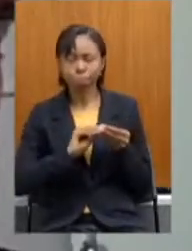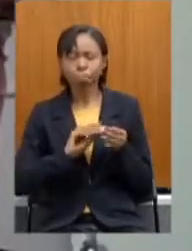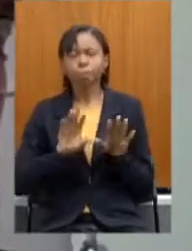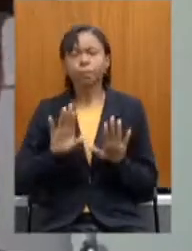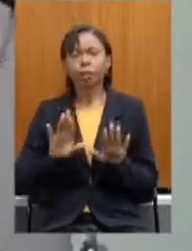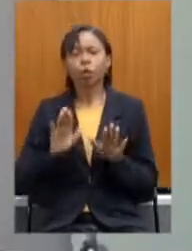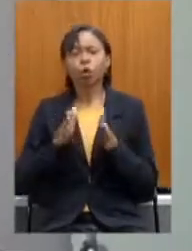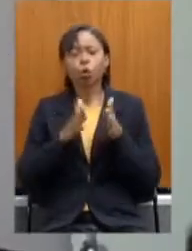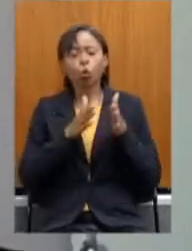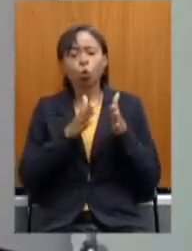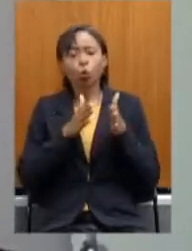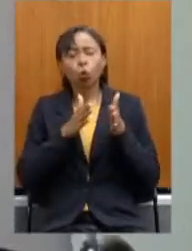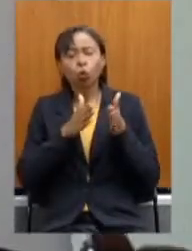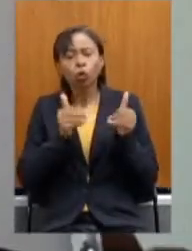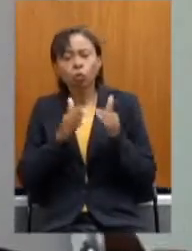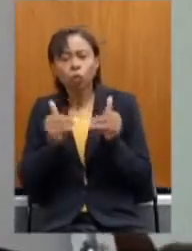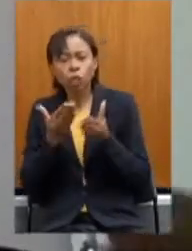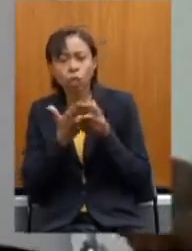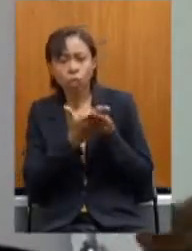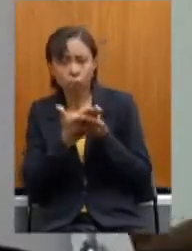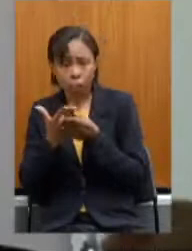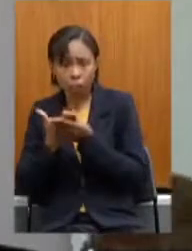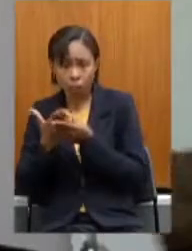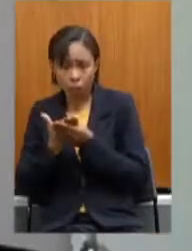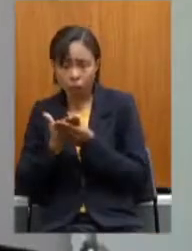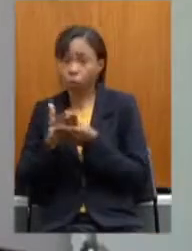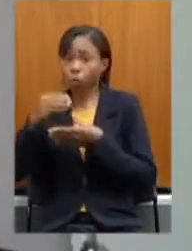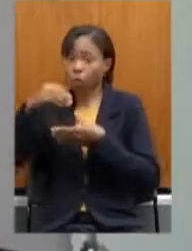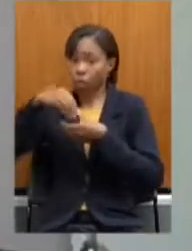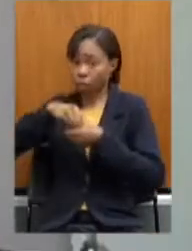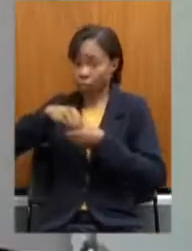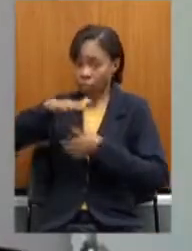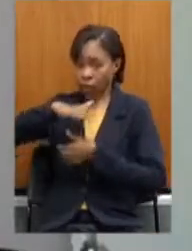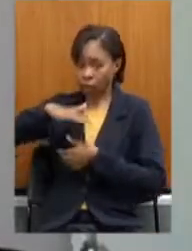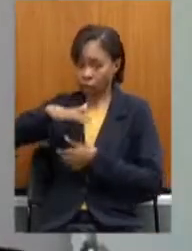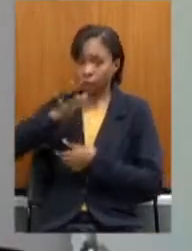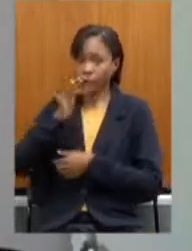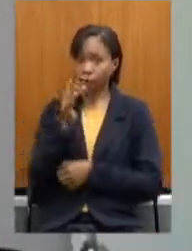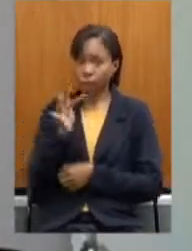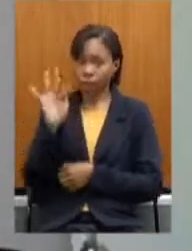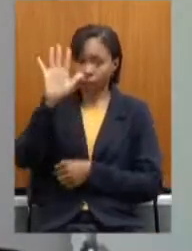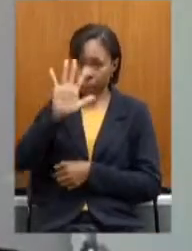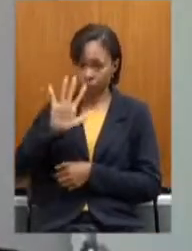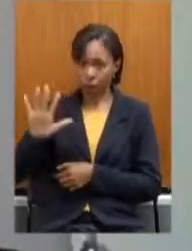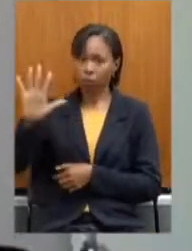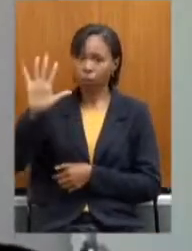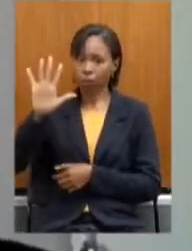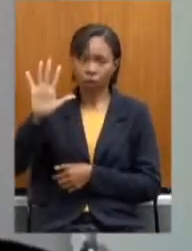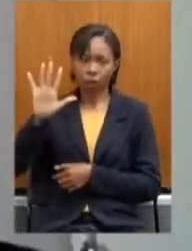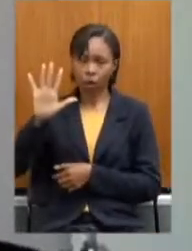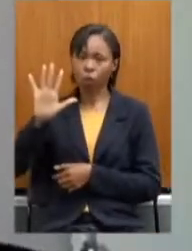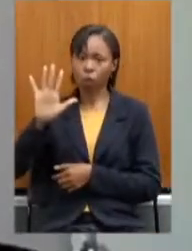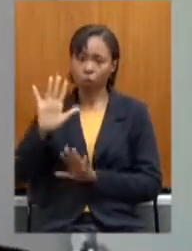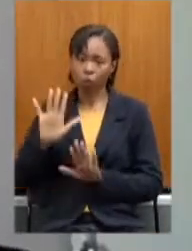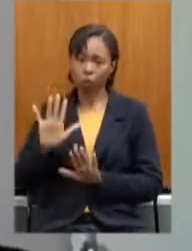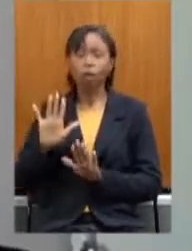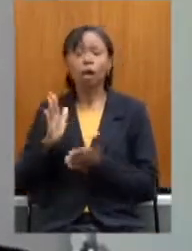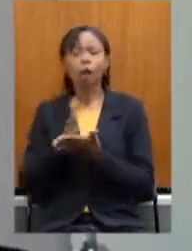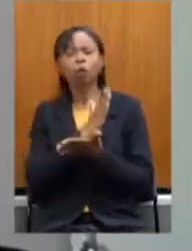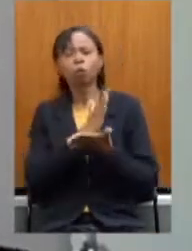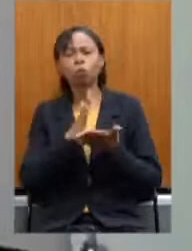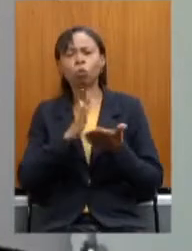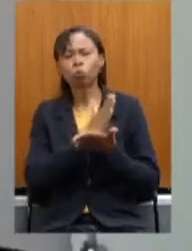pedidos ainda são no nível federal, no plano federal, existem algumas